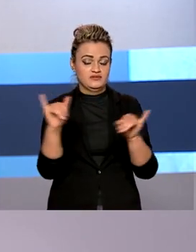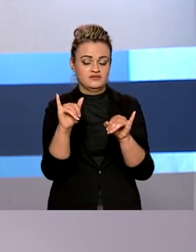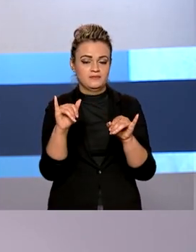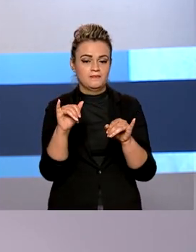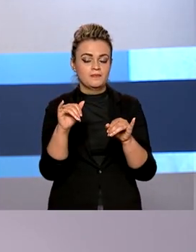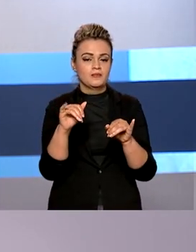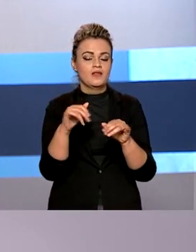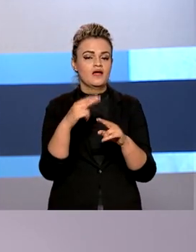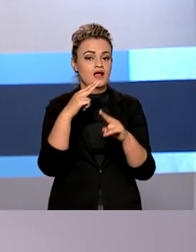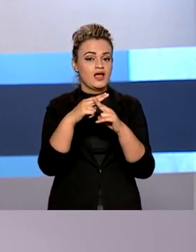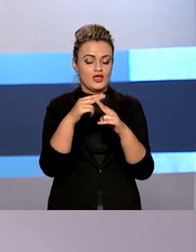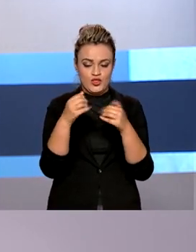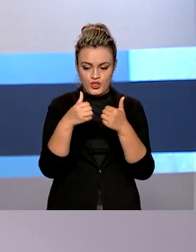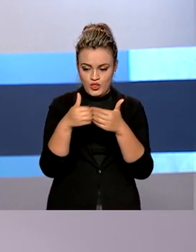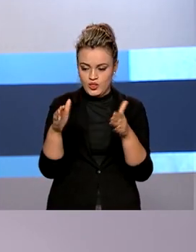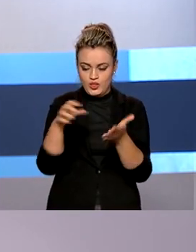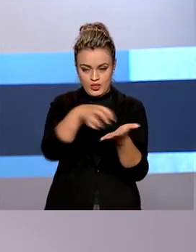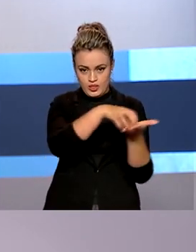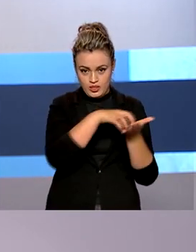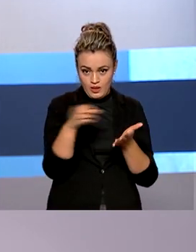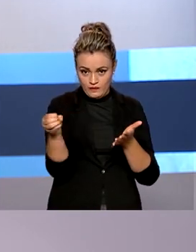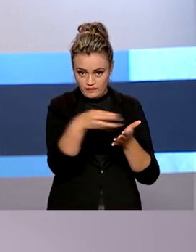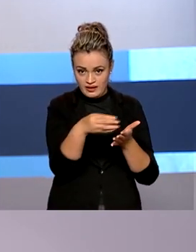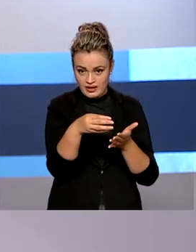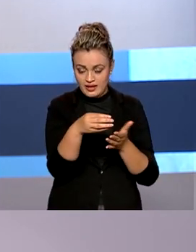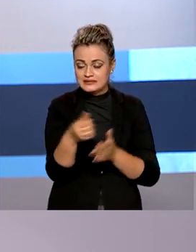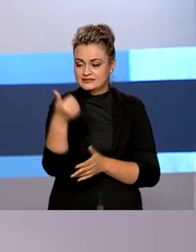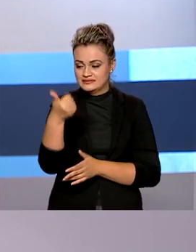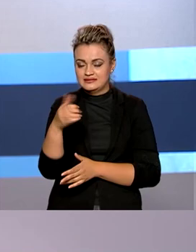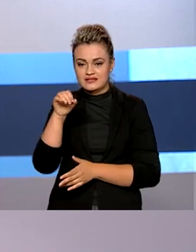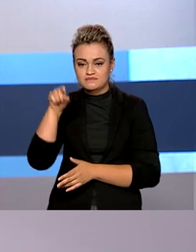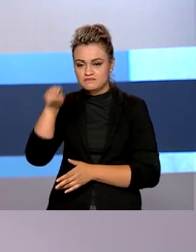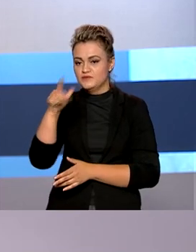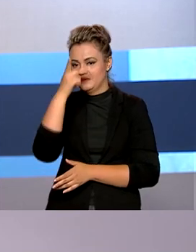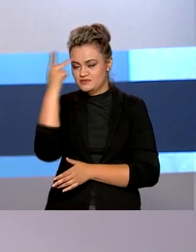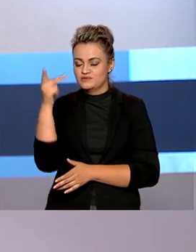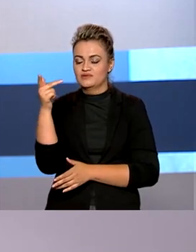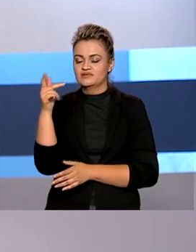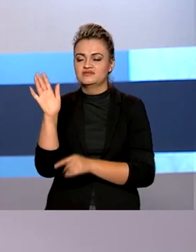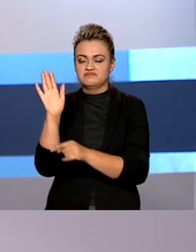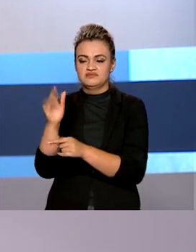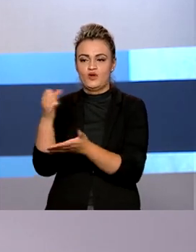demanda com a abertura das novas agências, 10 mil novas pessoas vão ser contratadas.